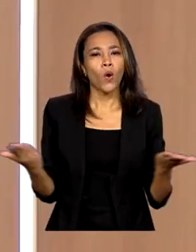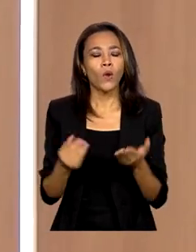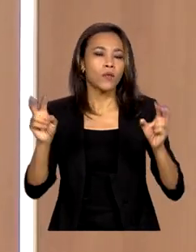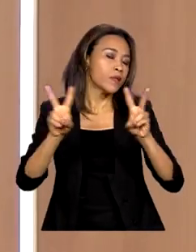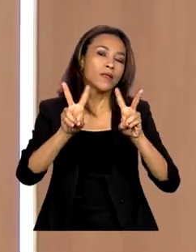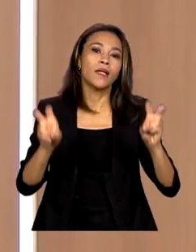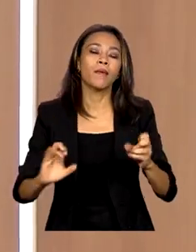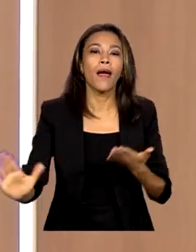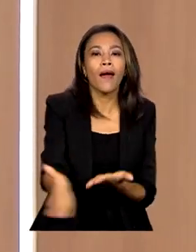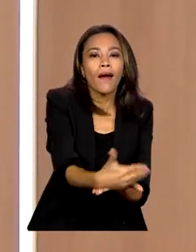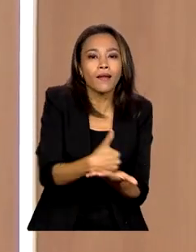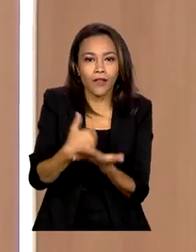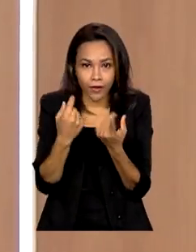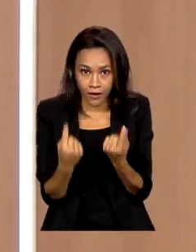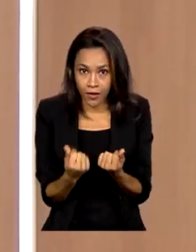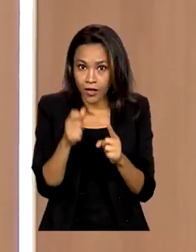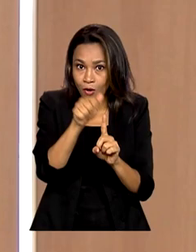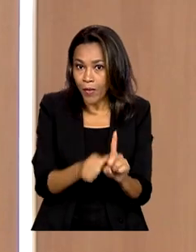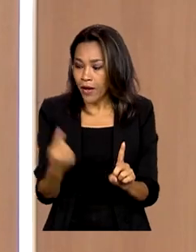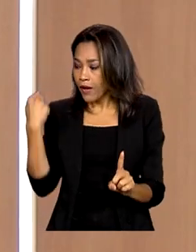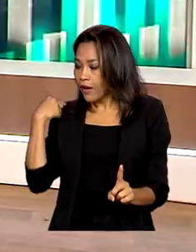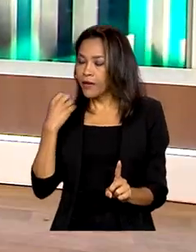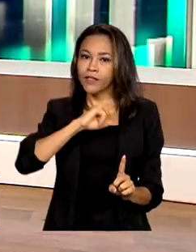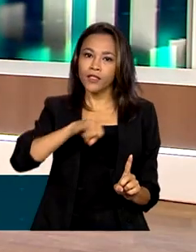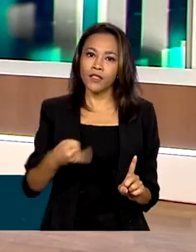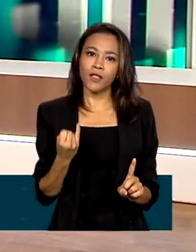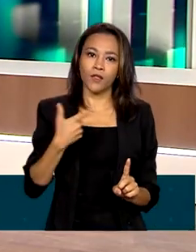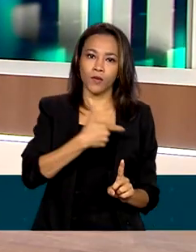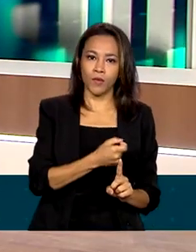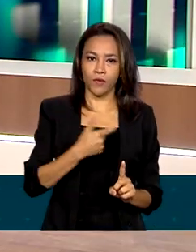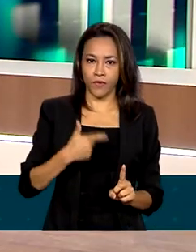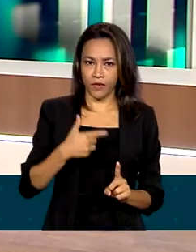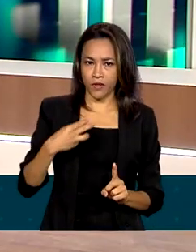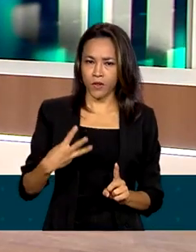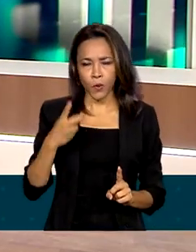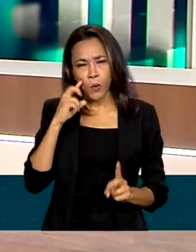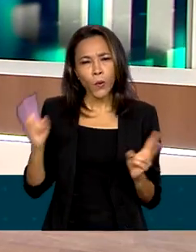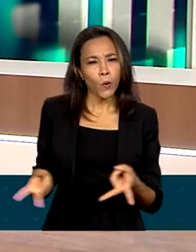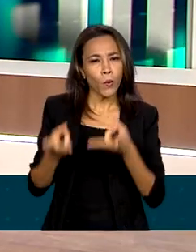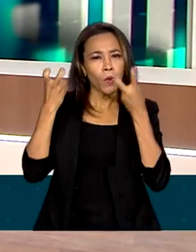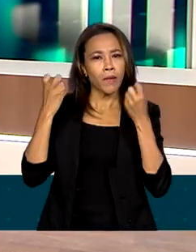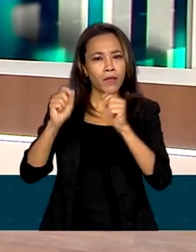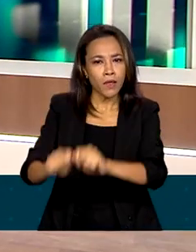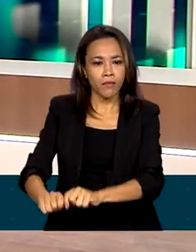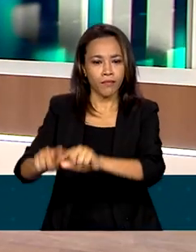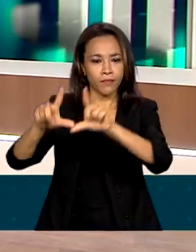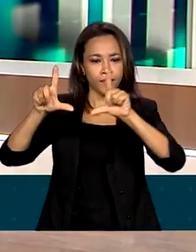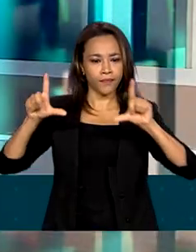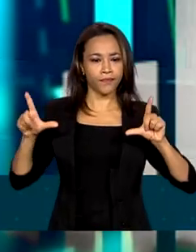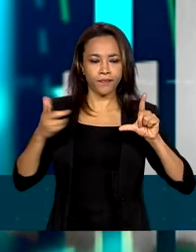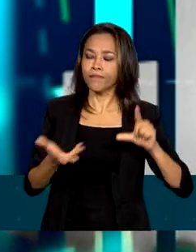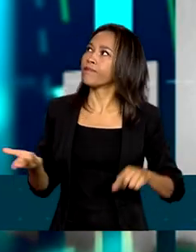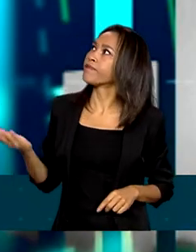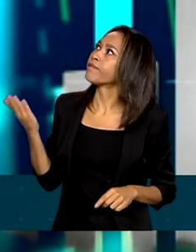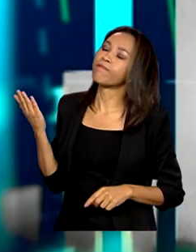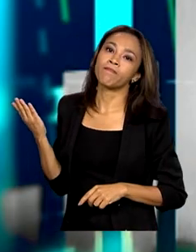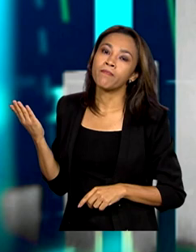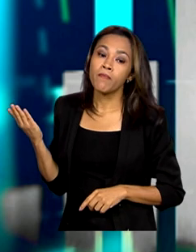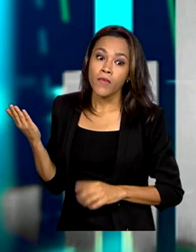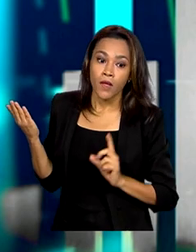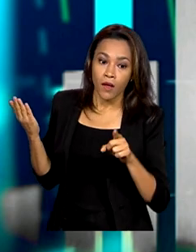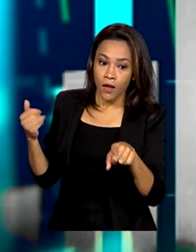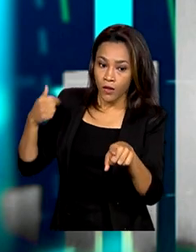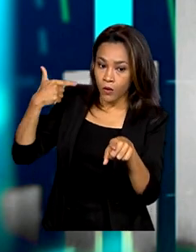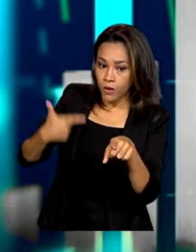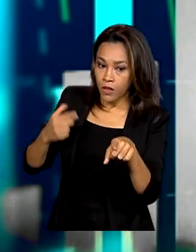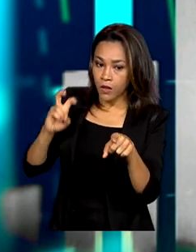a arrecadação federal em janeiro de 2023. O que nós podemos verificar, então, em relação à arrecadação de janeiro de 2023? Ela chegou a R